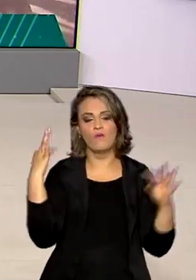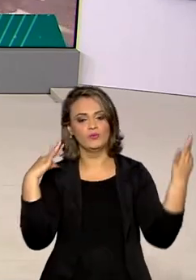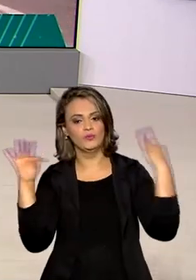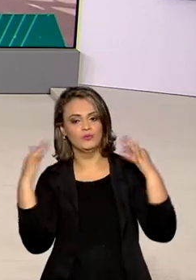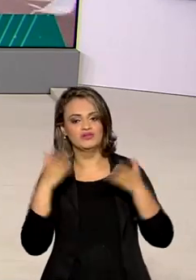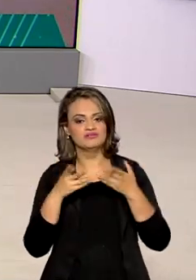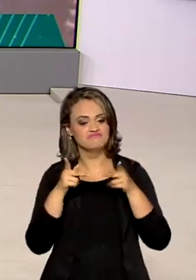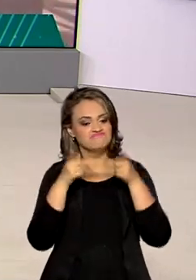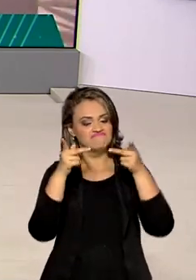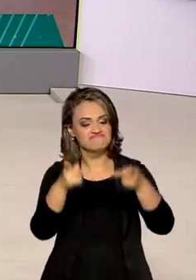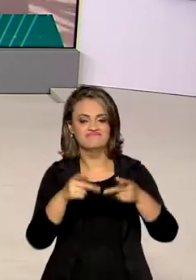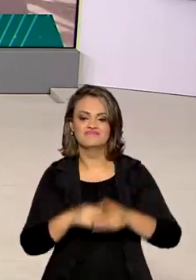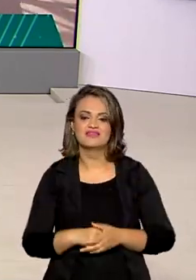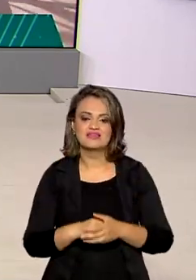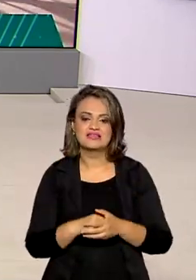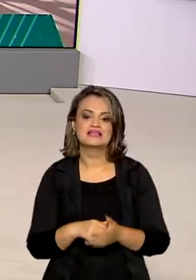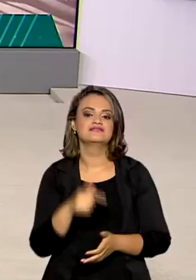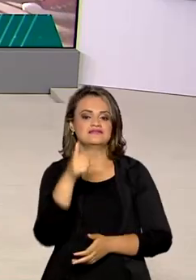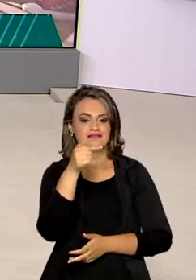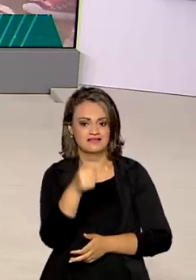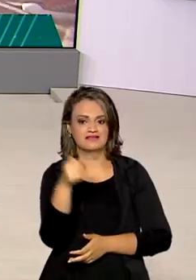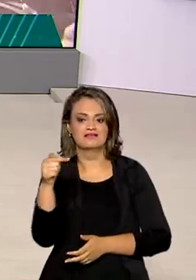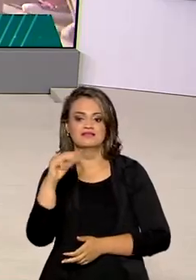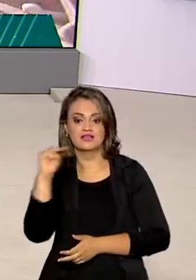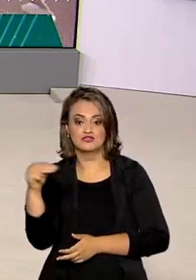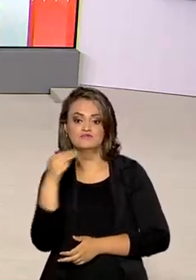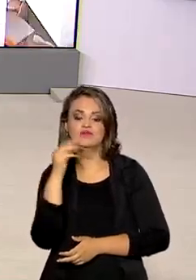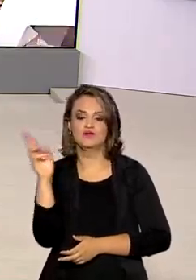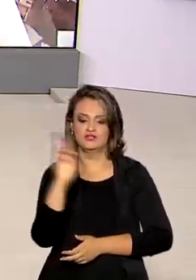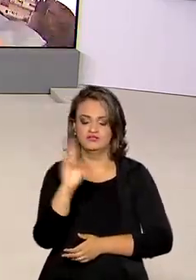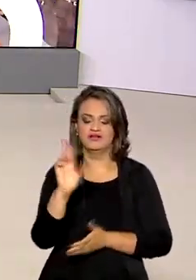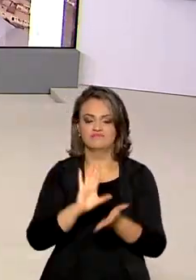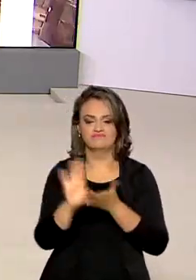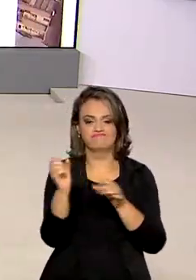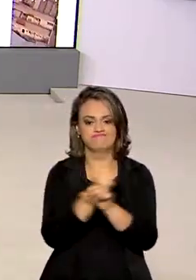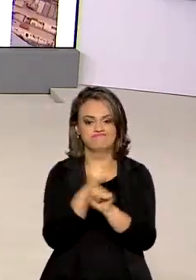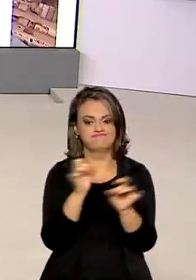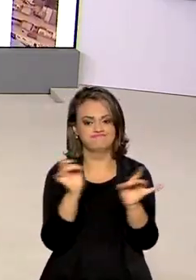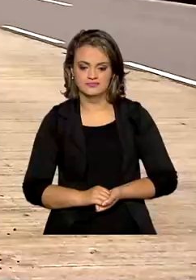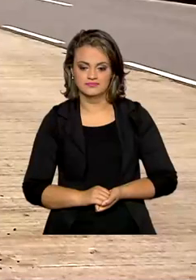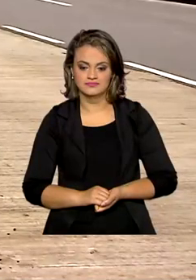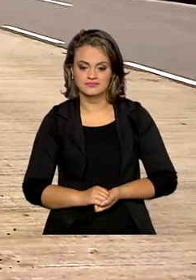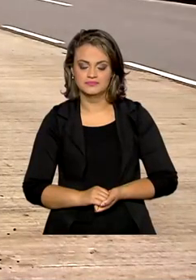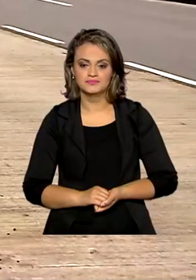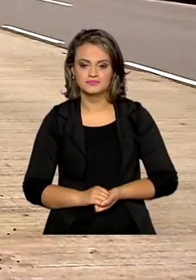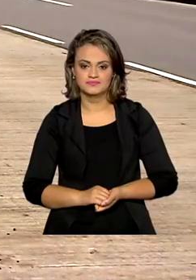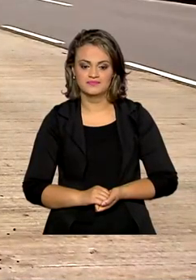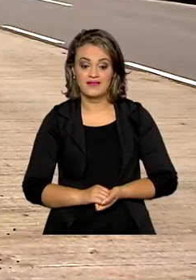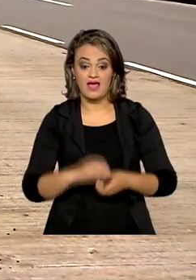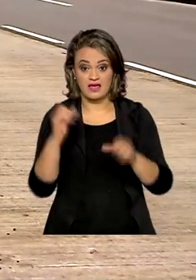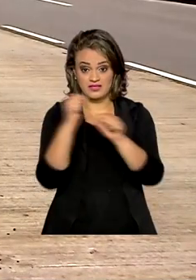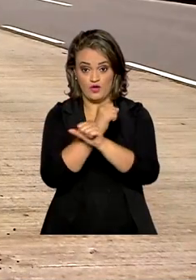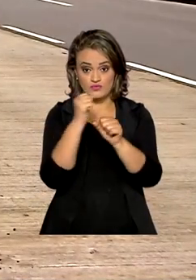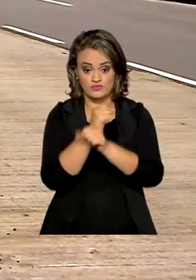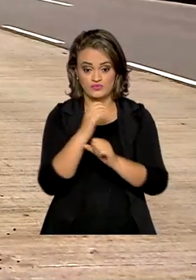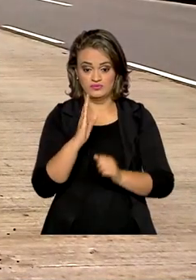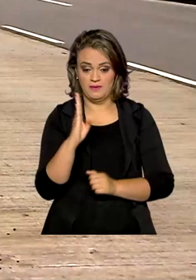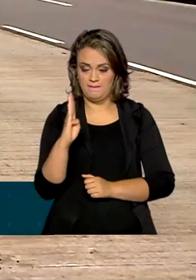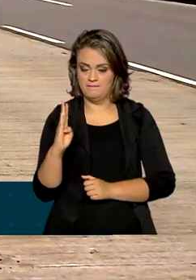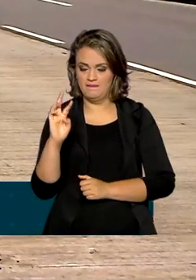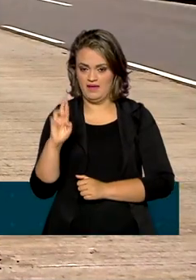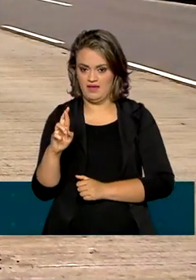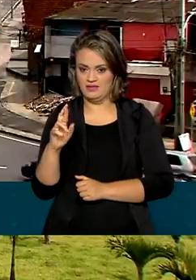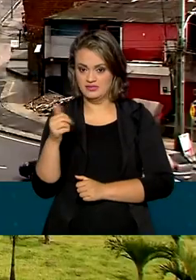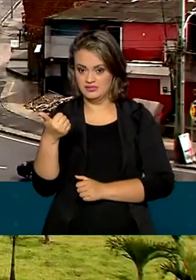alagoana. Ao todo, foram 77 milhões de reais de investimentos na obra. A obra fica entre as BR